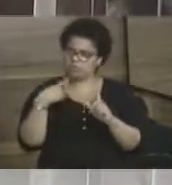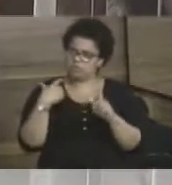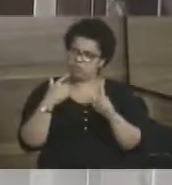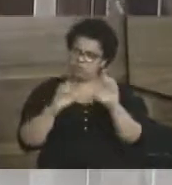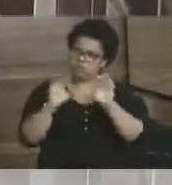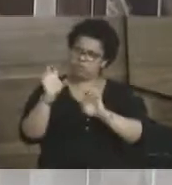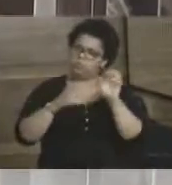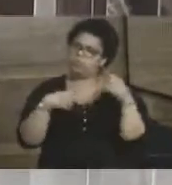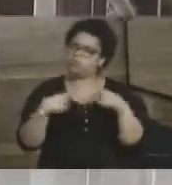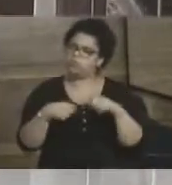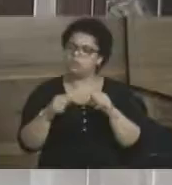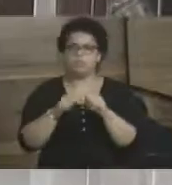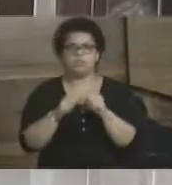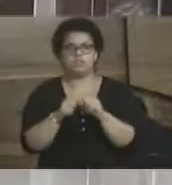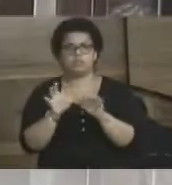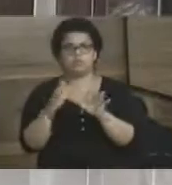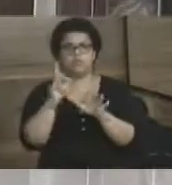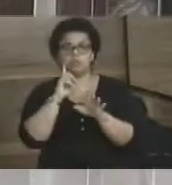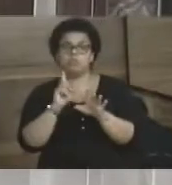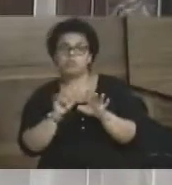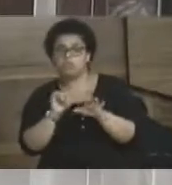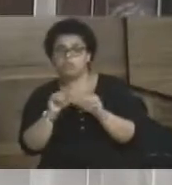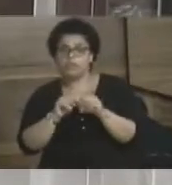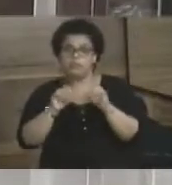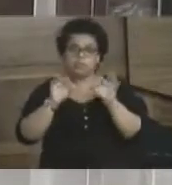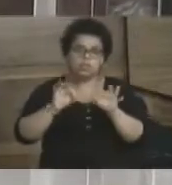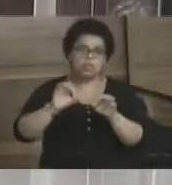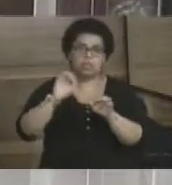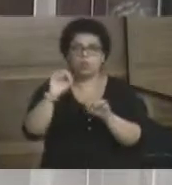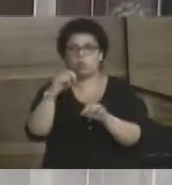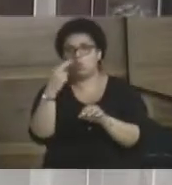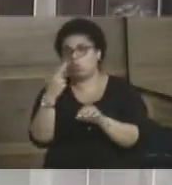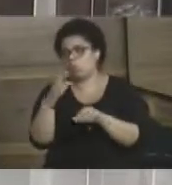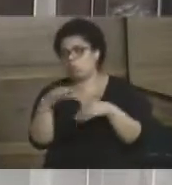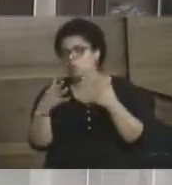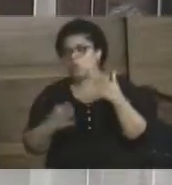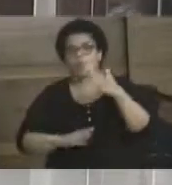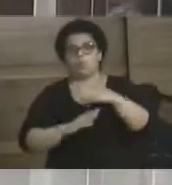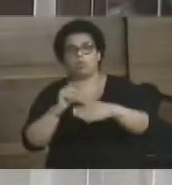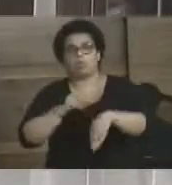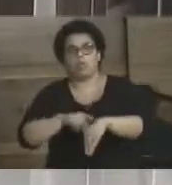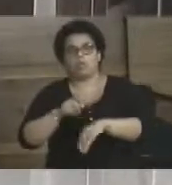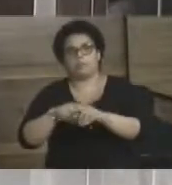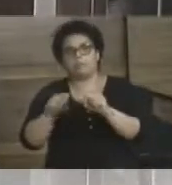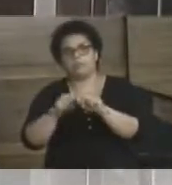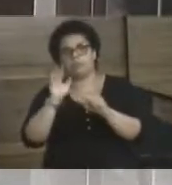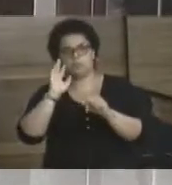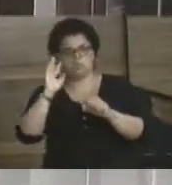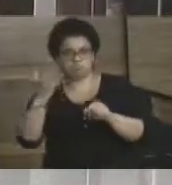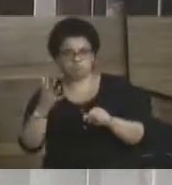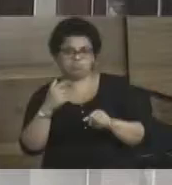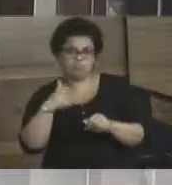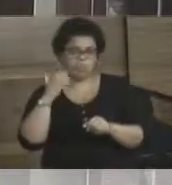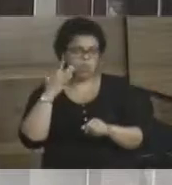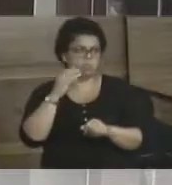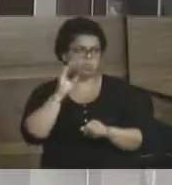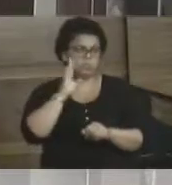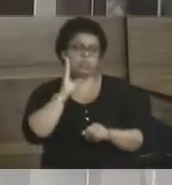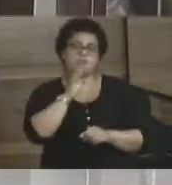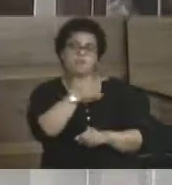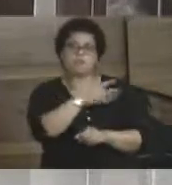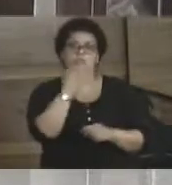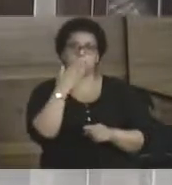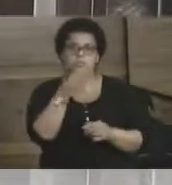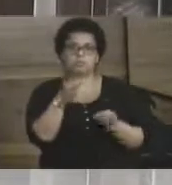realizar, e eu não sei se vão ser realizadas, como vai ser realizadas, qual é o prazo para a realização delas. Então, eu acho que é interessante, de ser solicitado